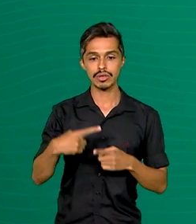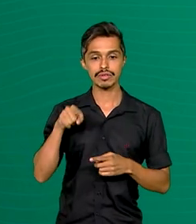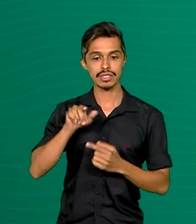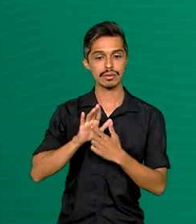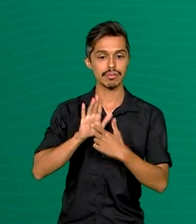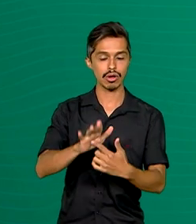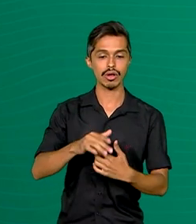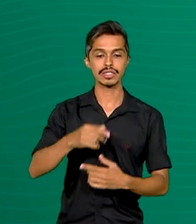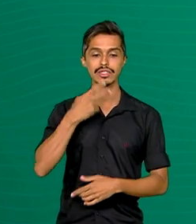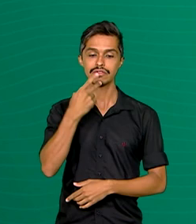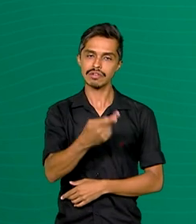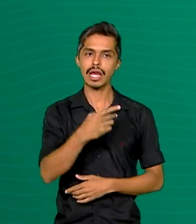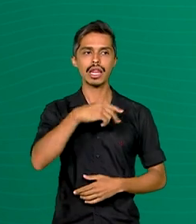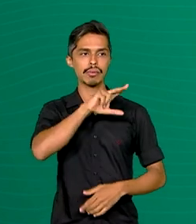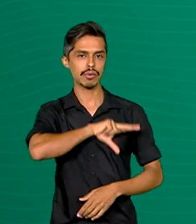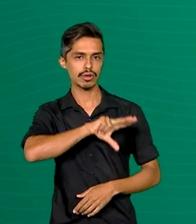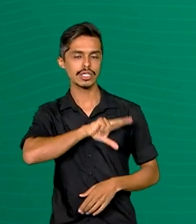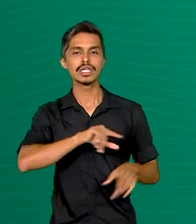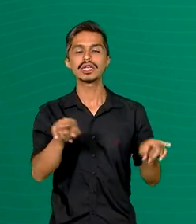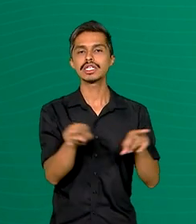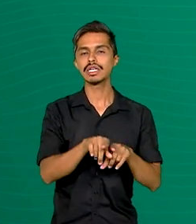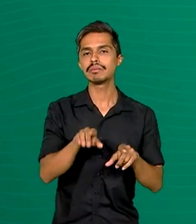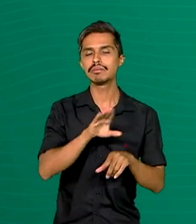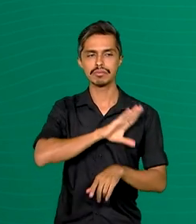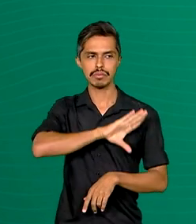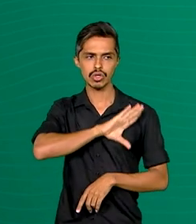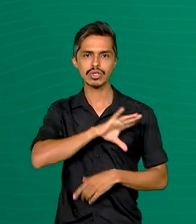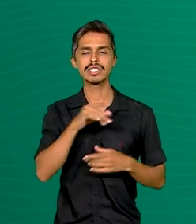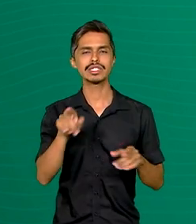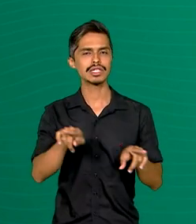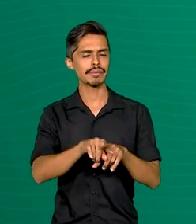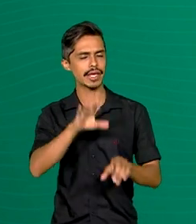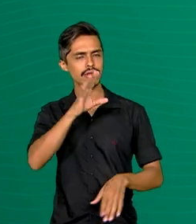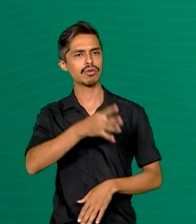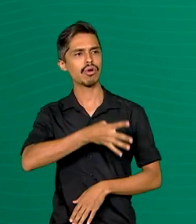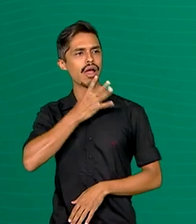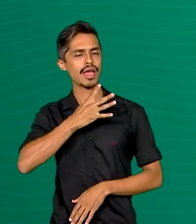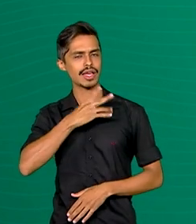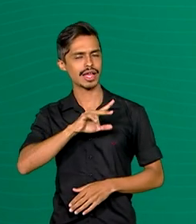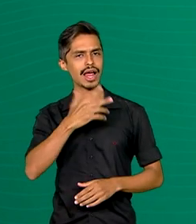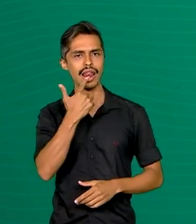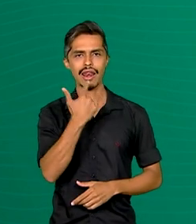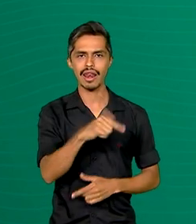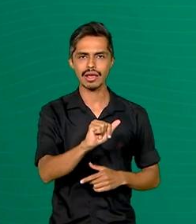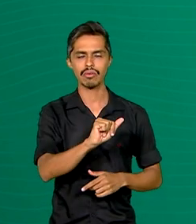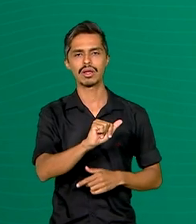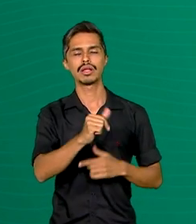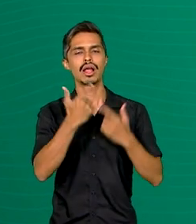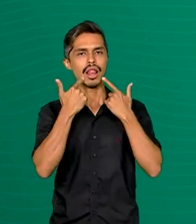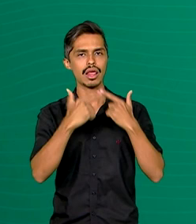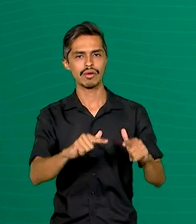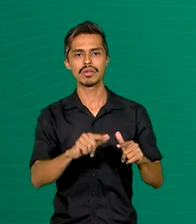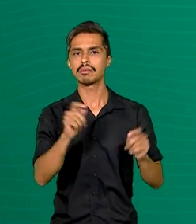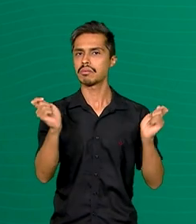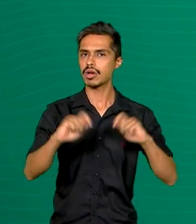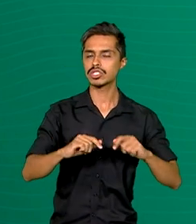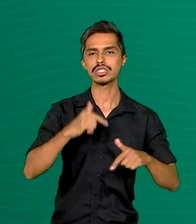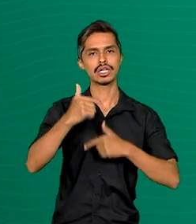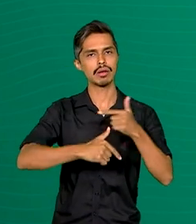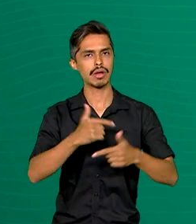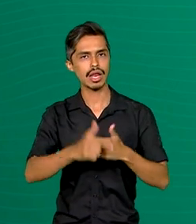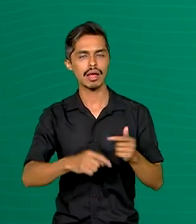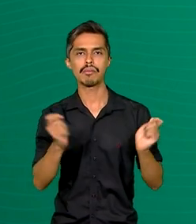só que fala o português, como que você compreende a língua. Então, você pode trabalhar, você pode se